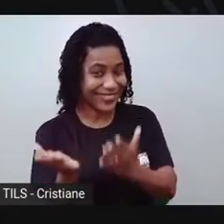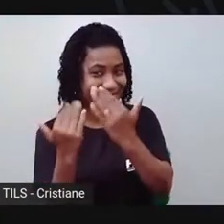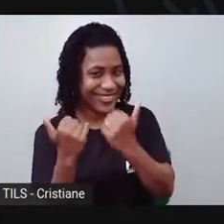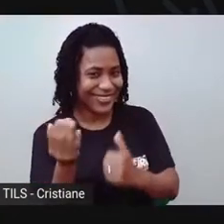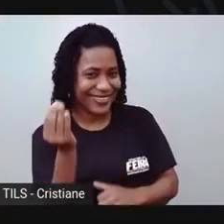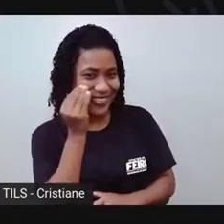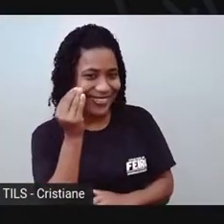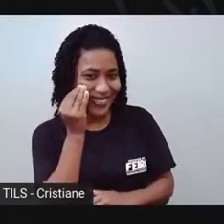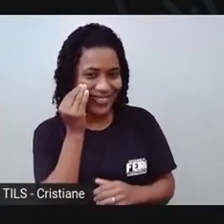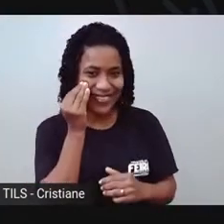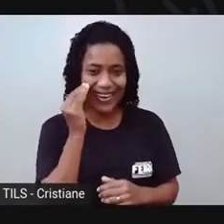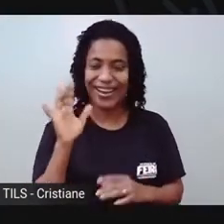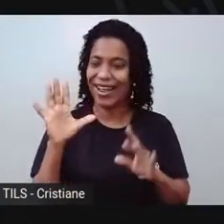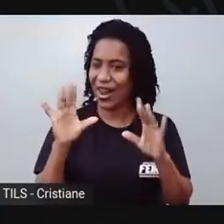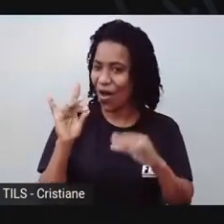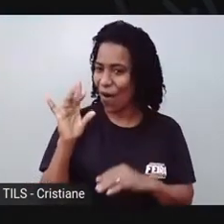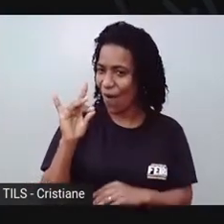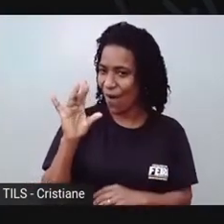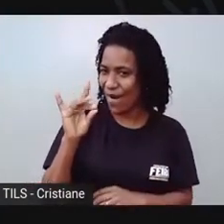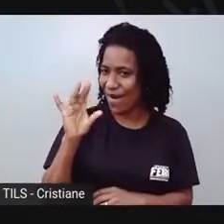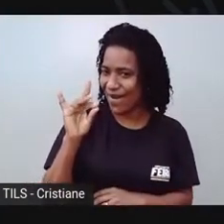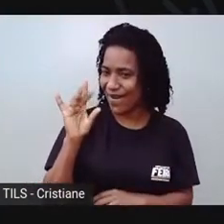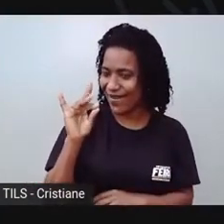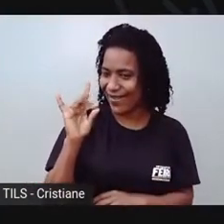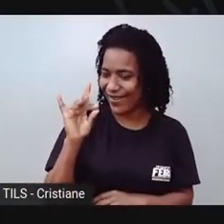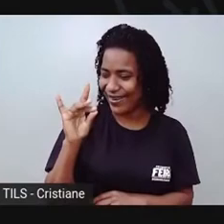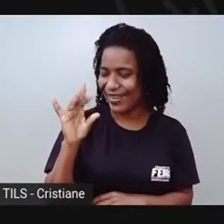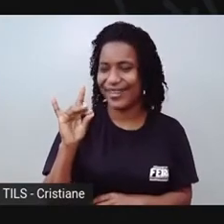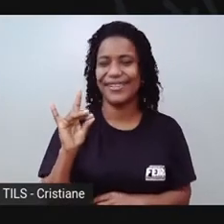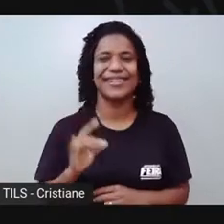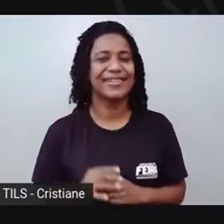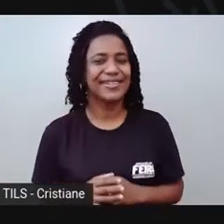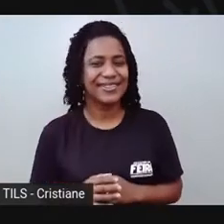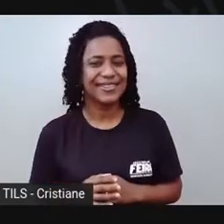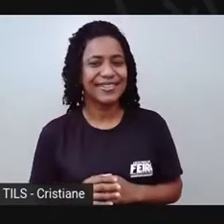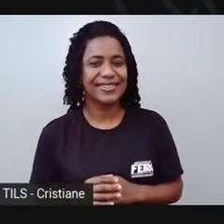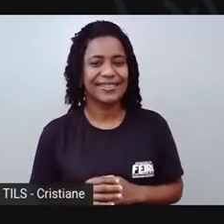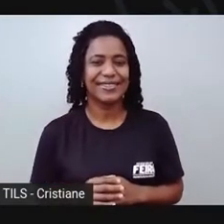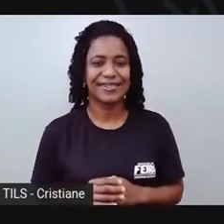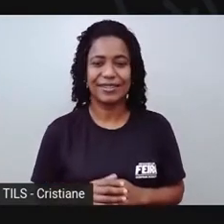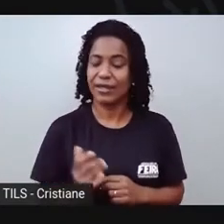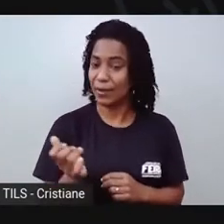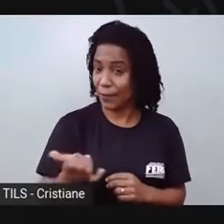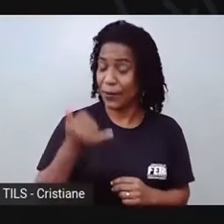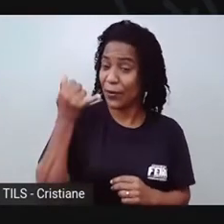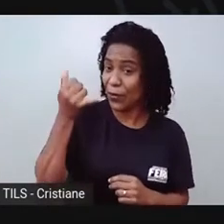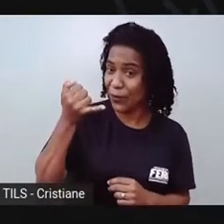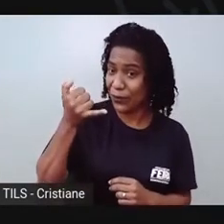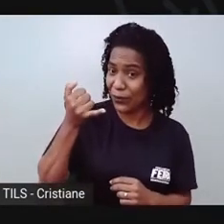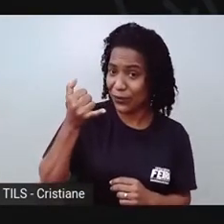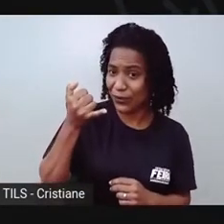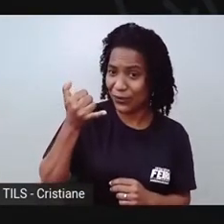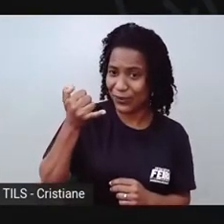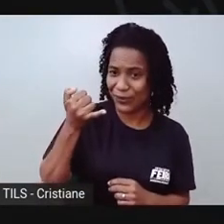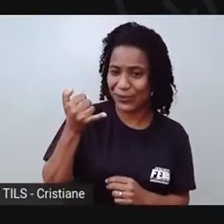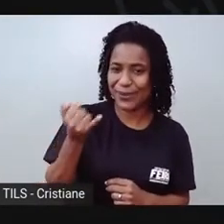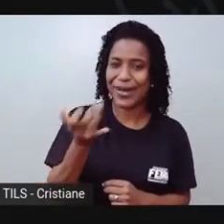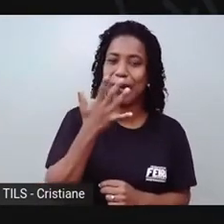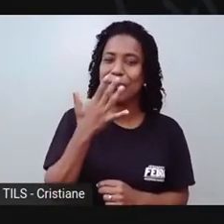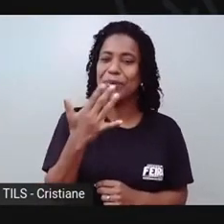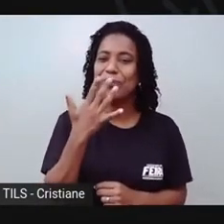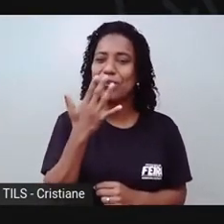Vamos usar cola! Vamos precisar de canetinhas coloridas! Olha quantas Proelisa separou!